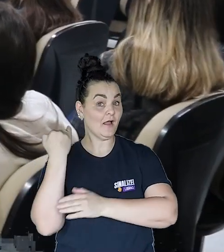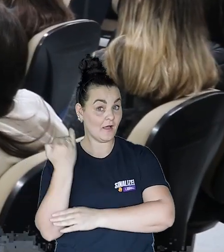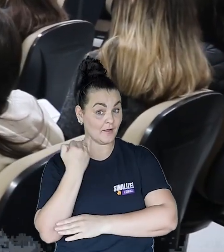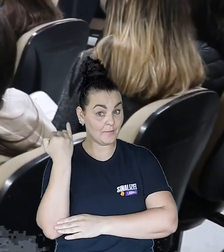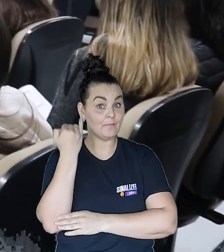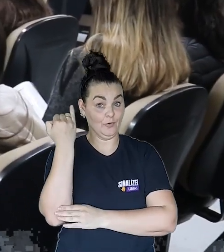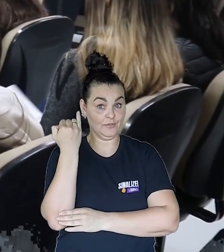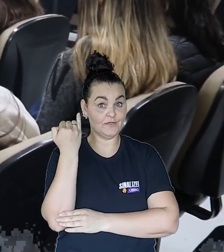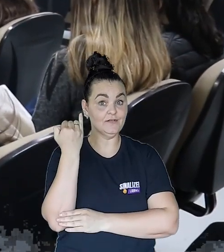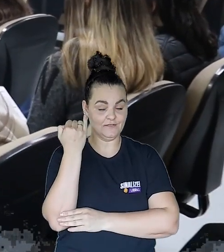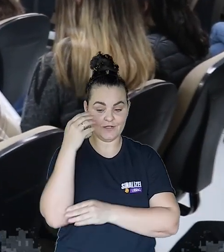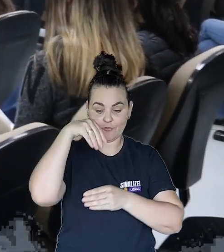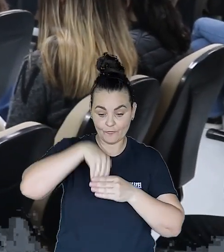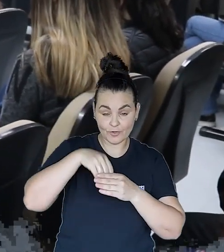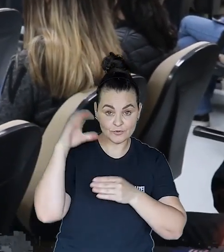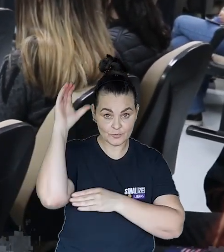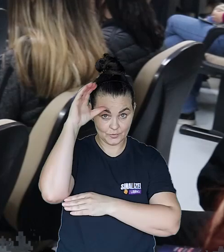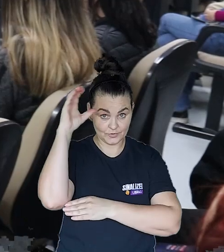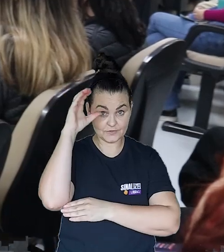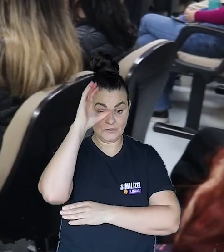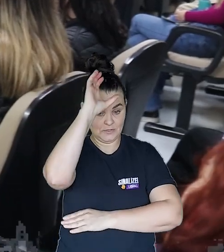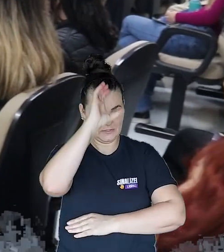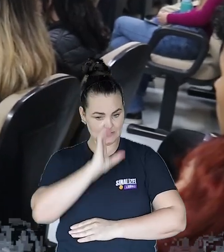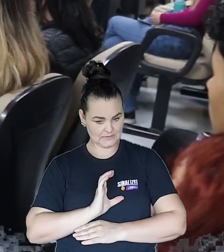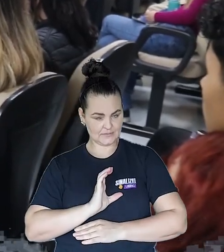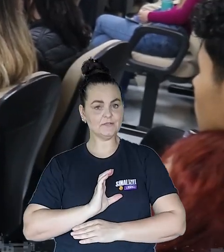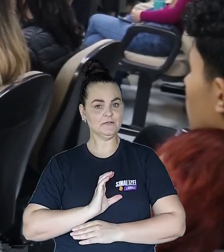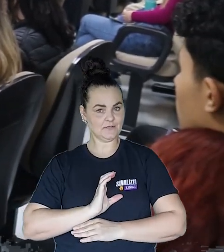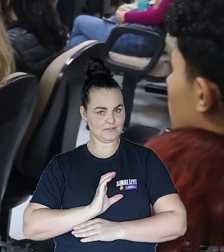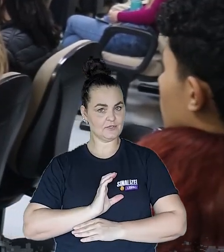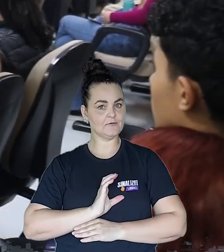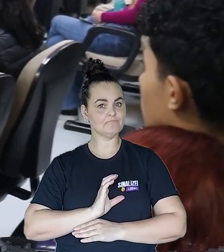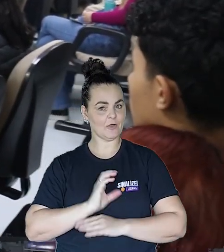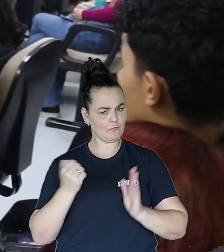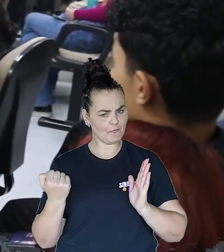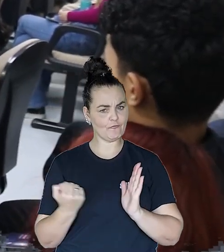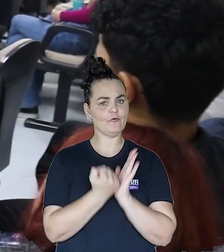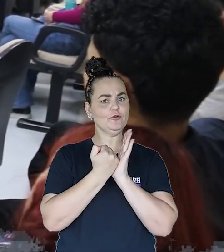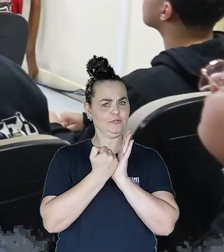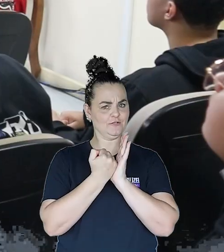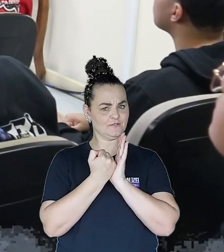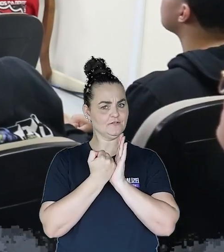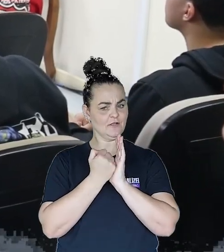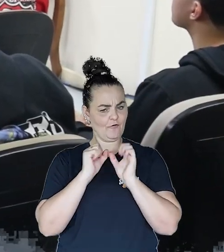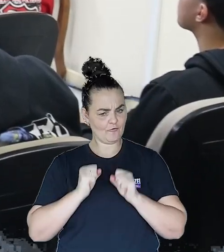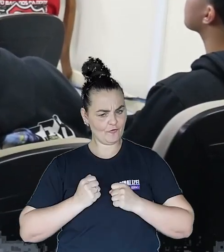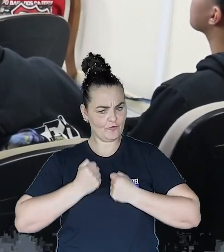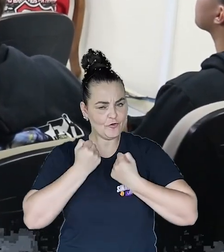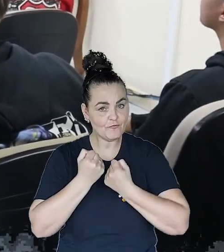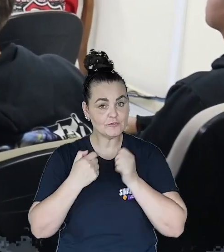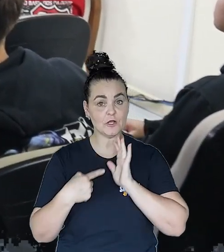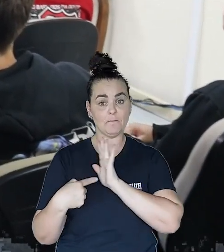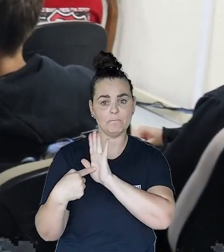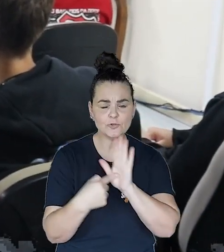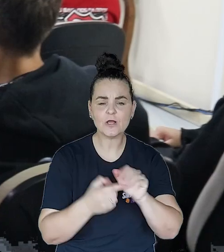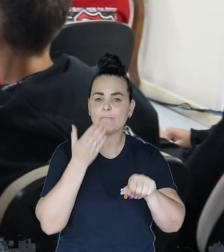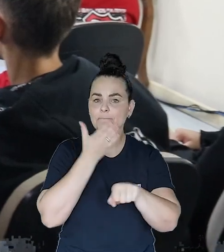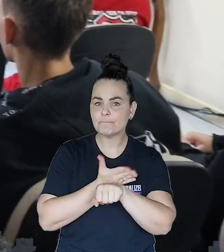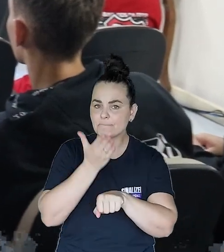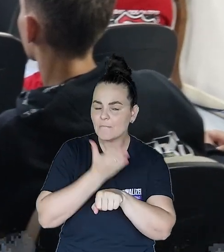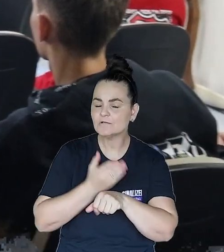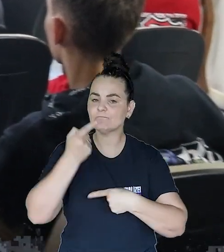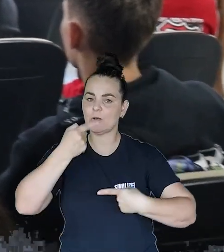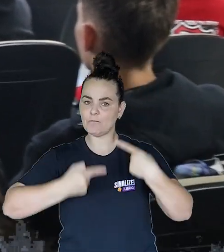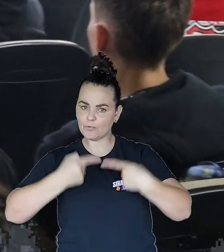importância do voto consciente e do exercício da cidadania também foram destacados, reforçando a relevância da